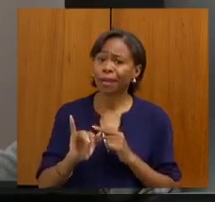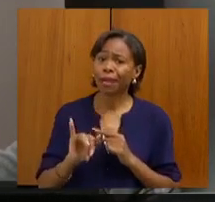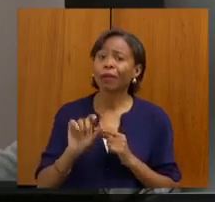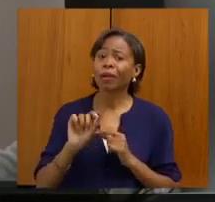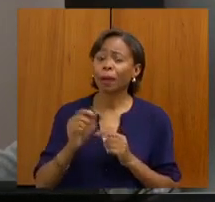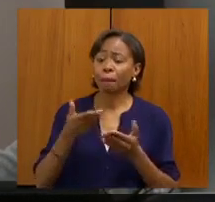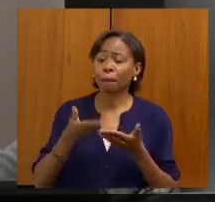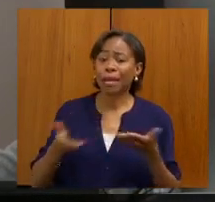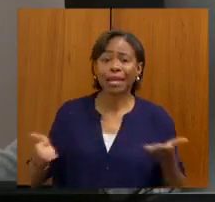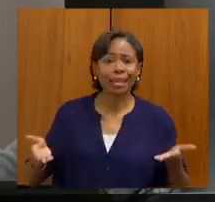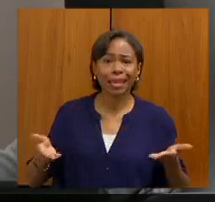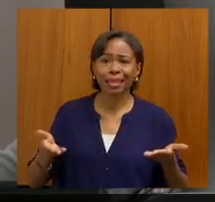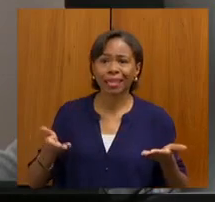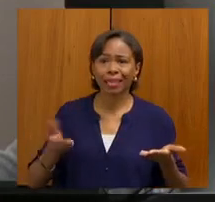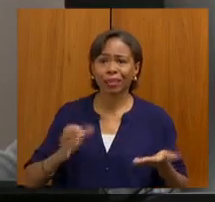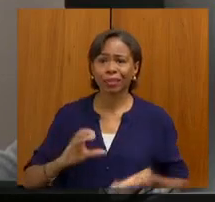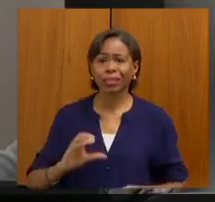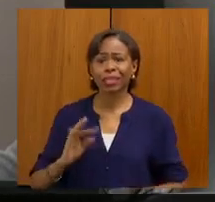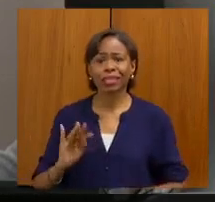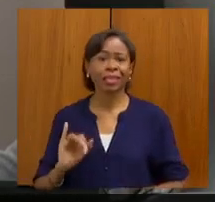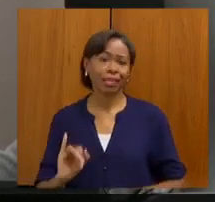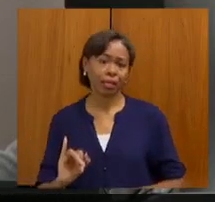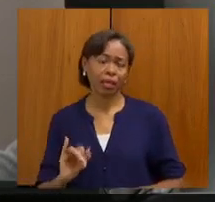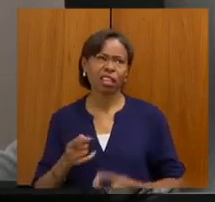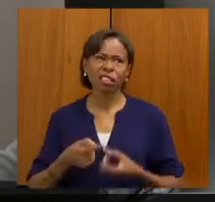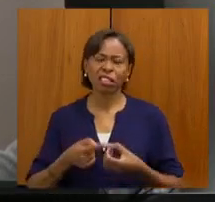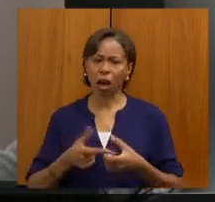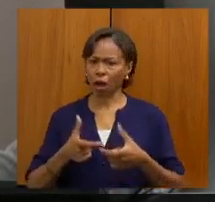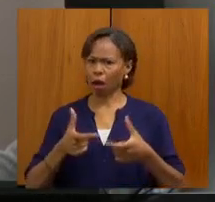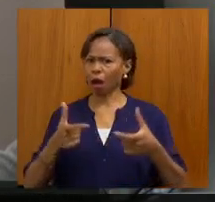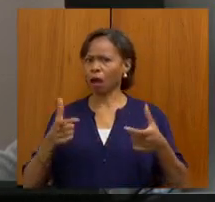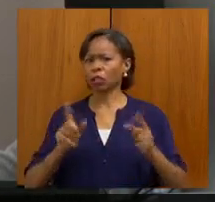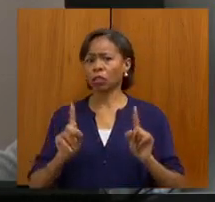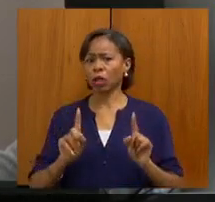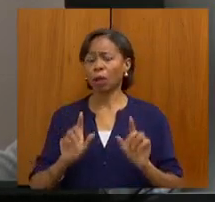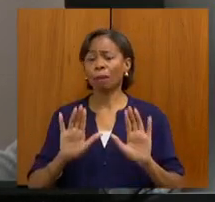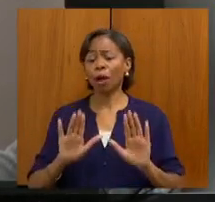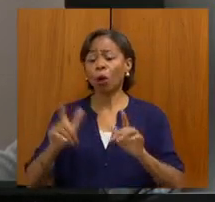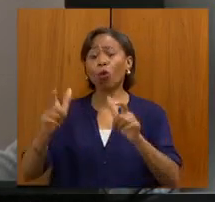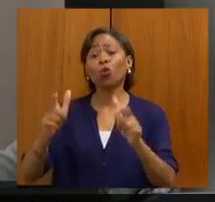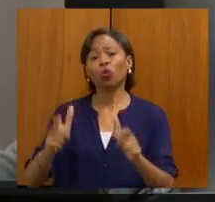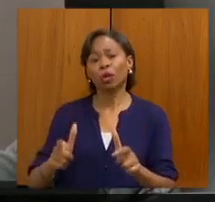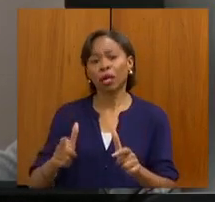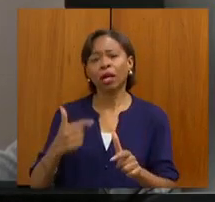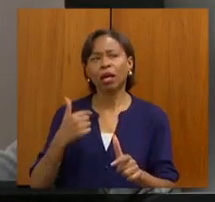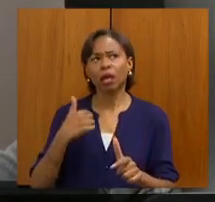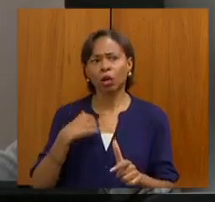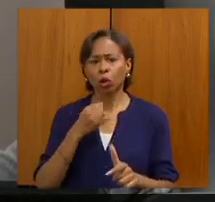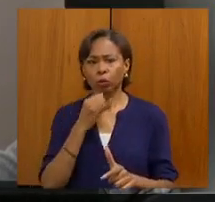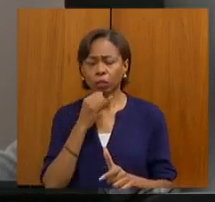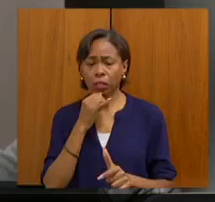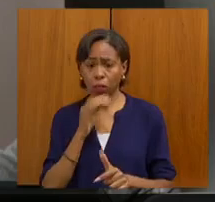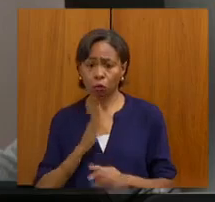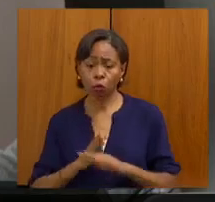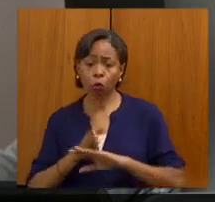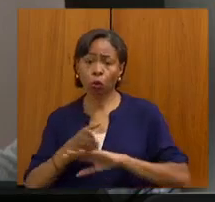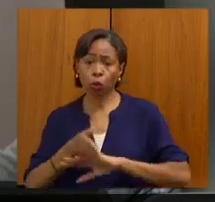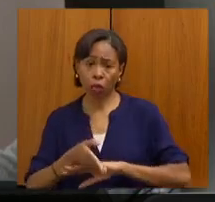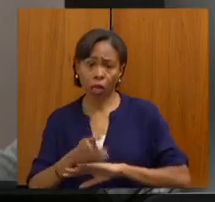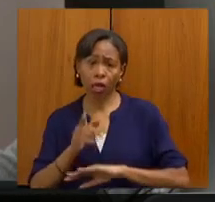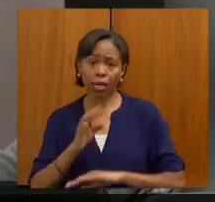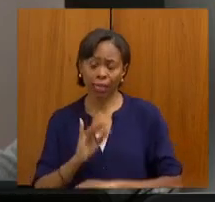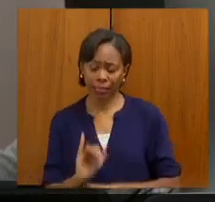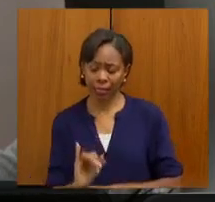ela talvez não seja uma cidade grande, mas onde ela está localizada, é o caso, por exemplo, eu estive com o deputado Zé Guilherme, o deputado Dalmo Ribeira, em